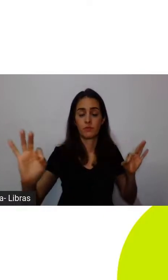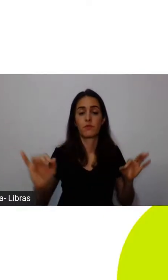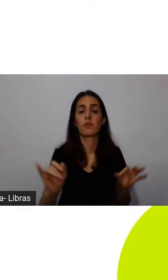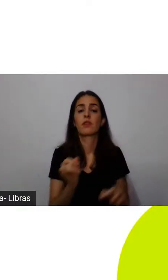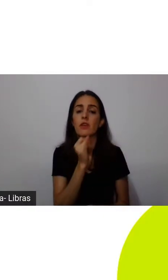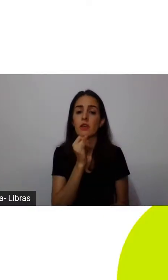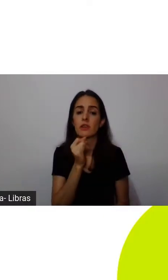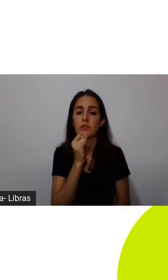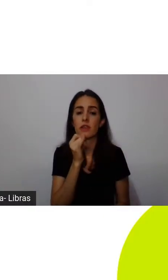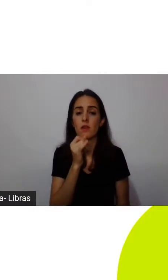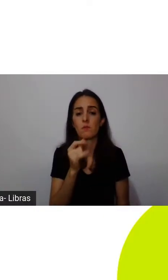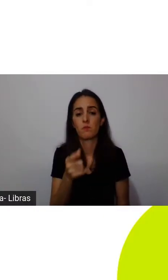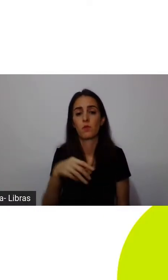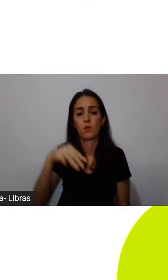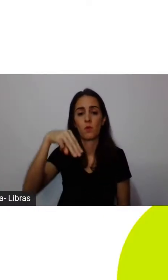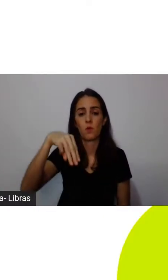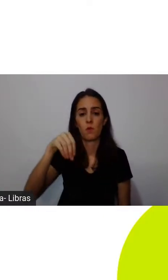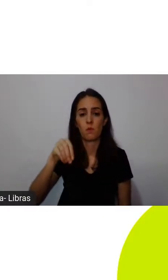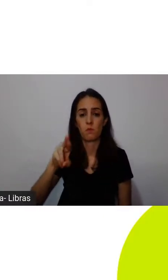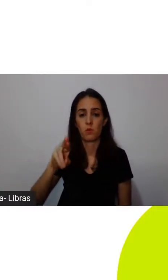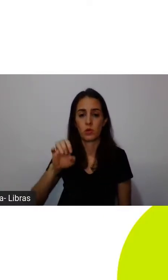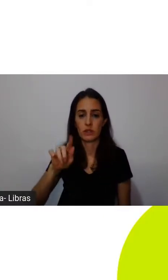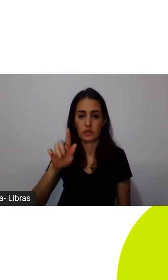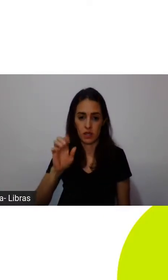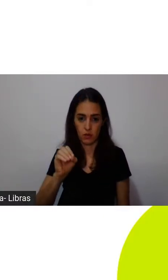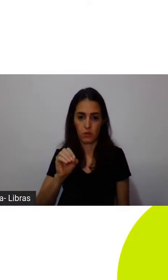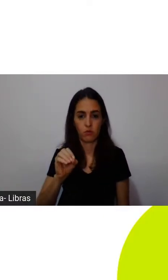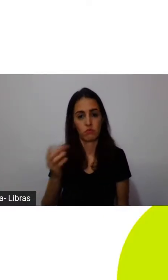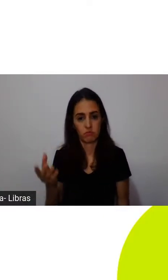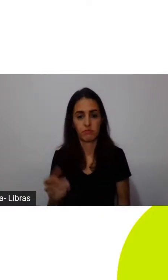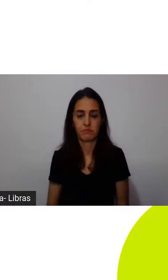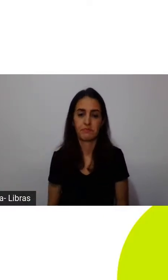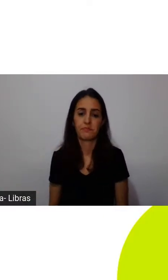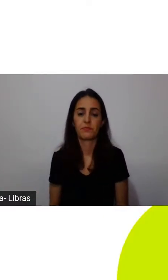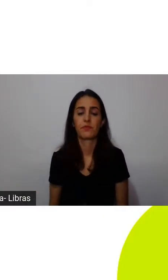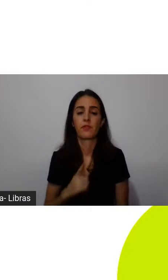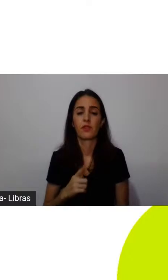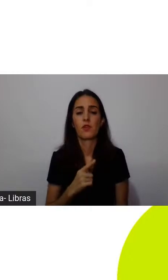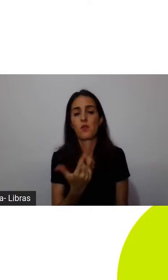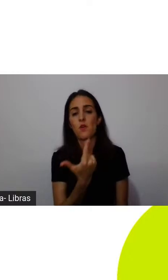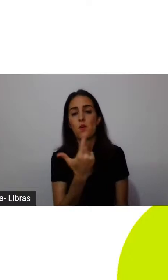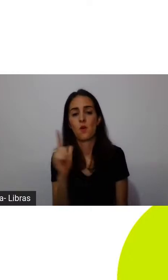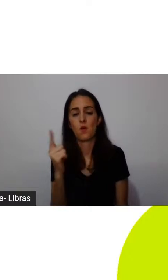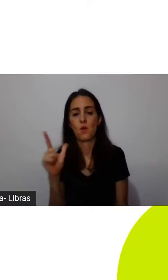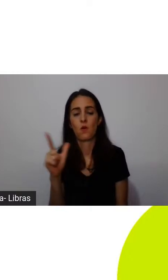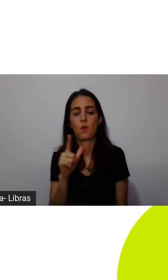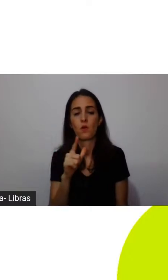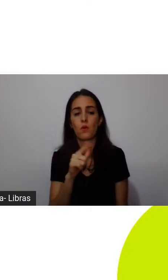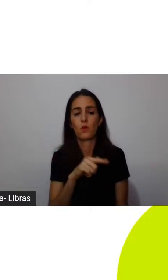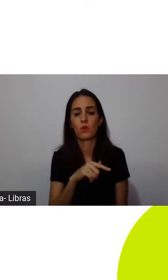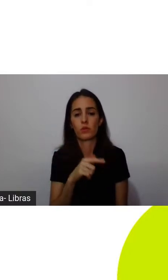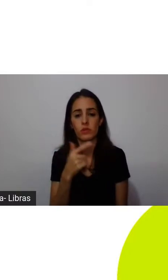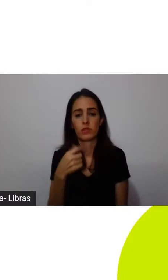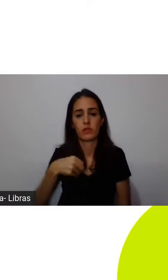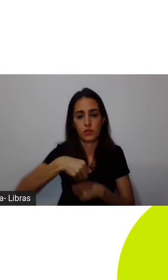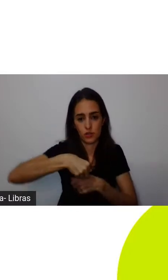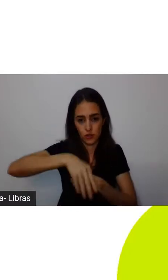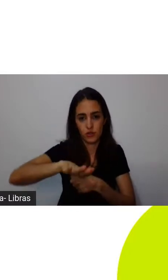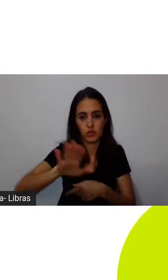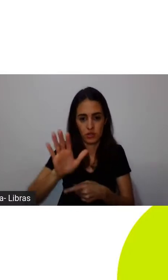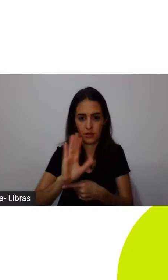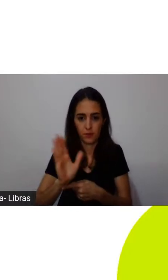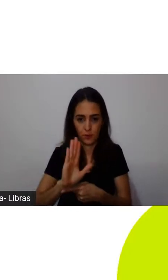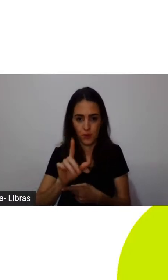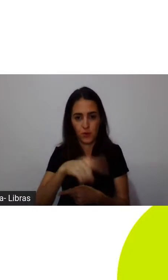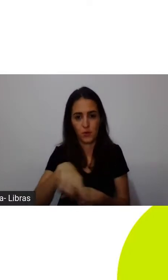exemplo, né, gente? Estamos aí para ver. Outra dica de série, outra dica de audiovisual aqui, quem quiser